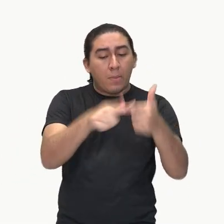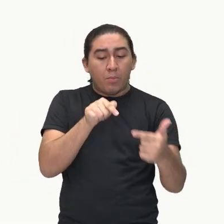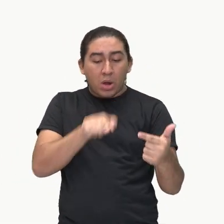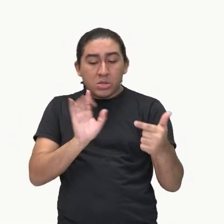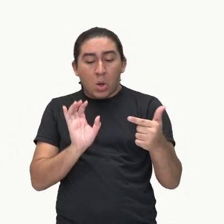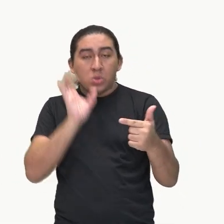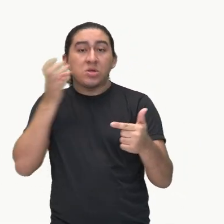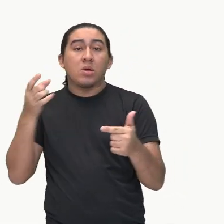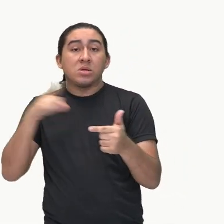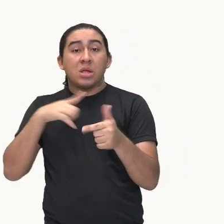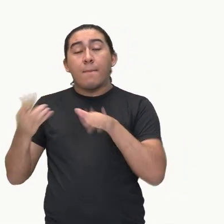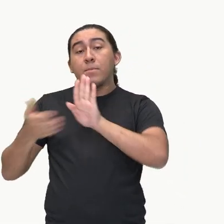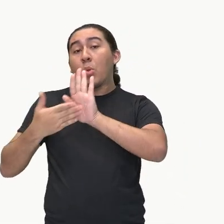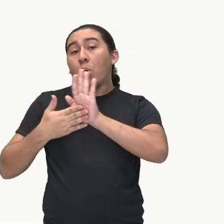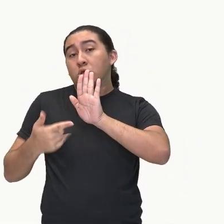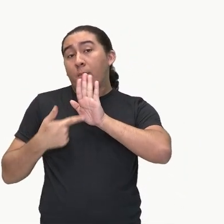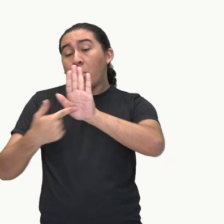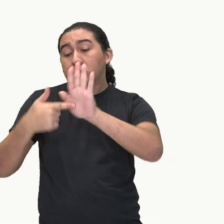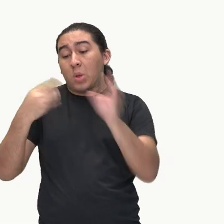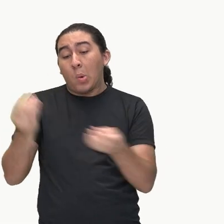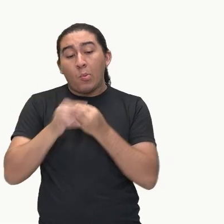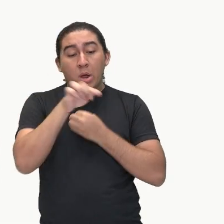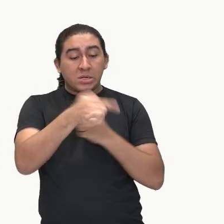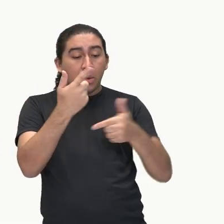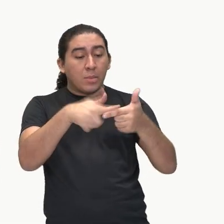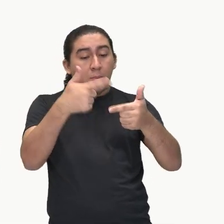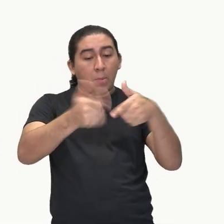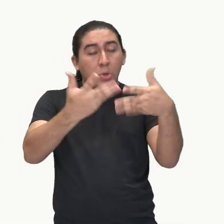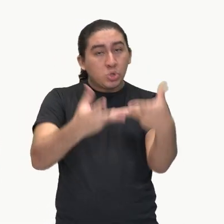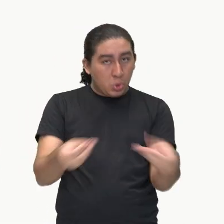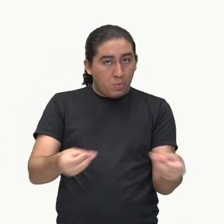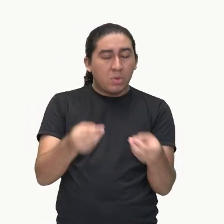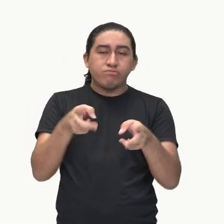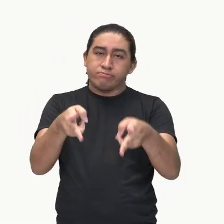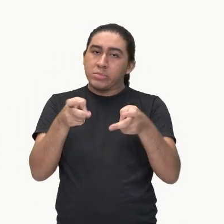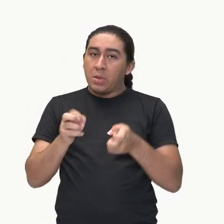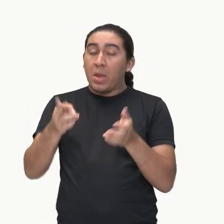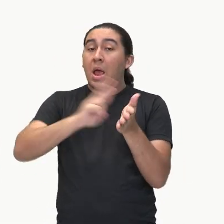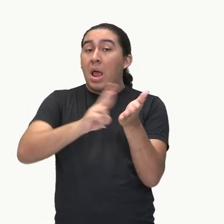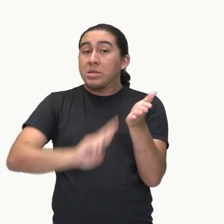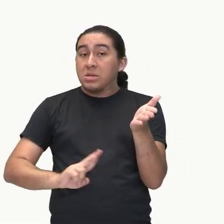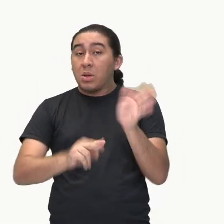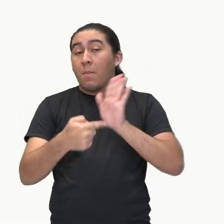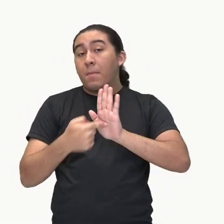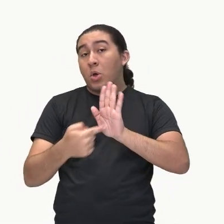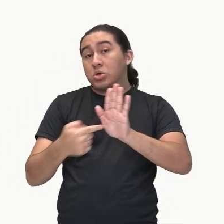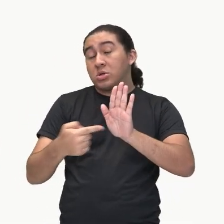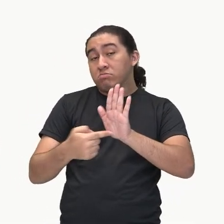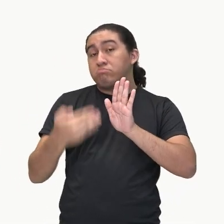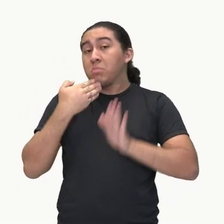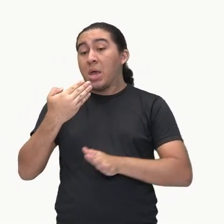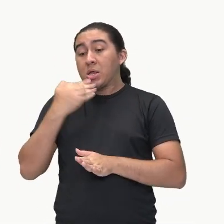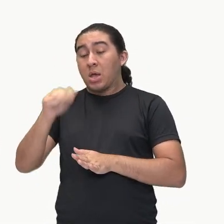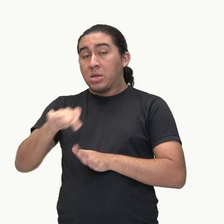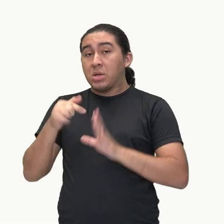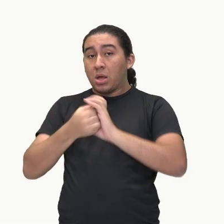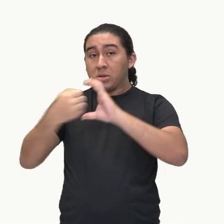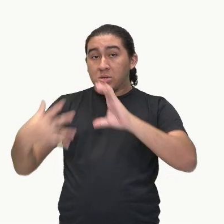problema. Então, percebam que a redação do Enem, ela pede isso. Você pode também, em outros textos